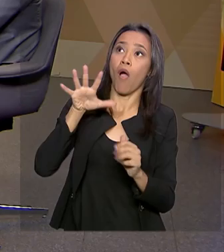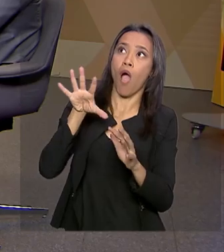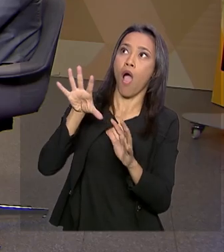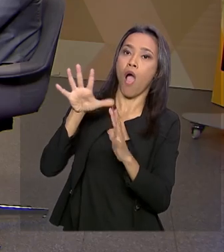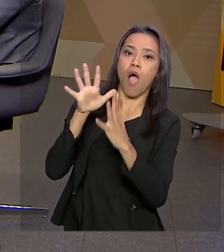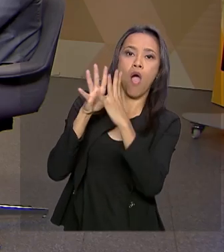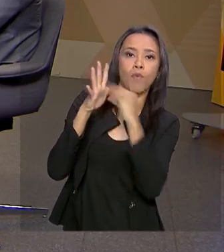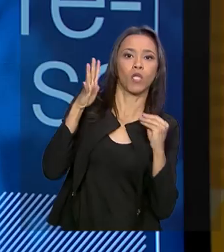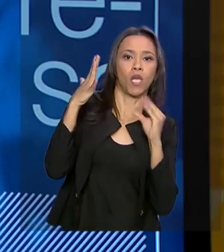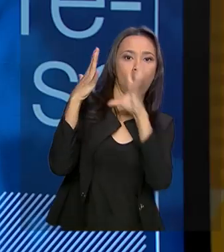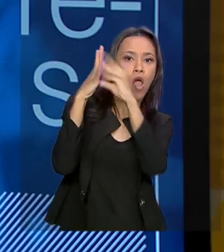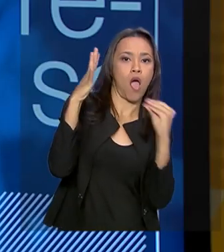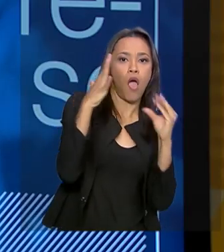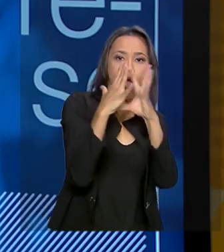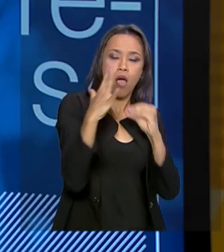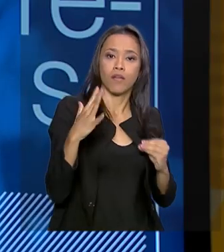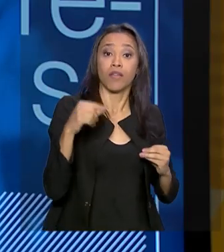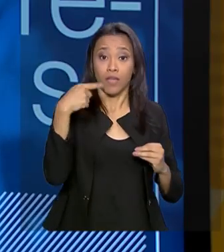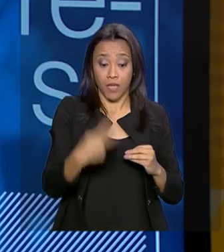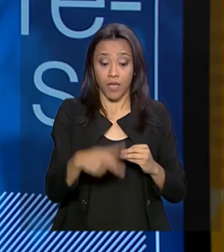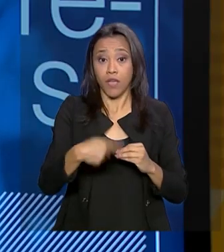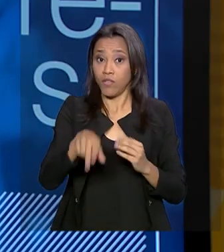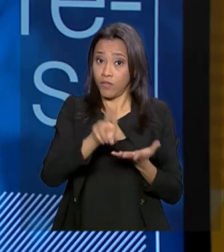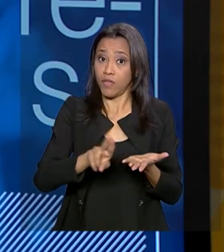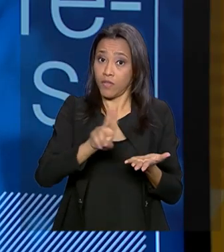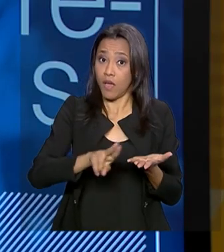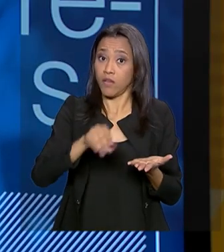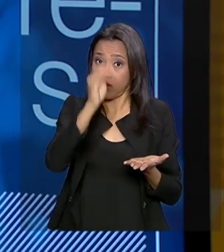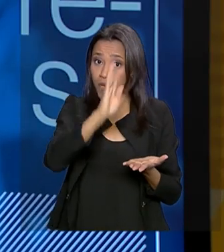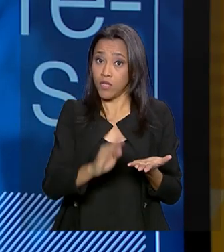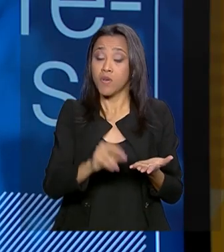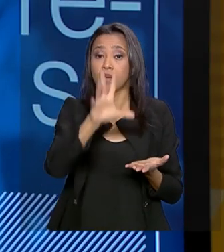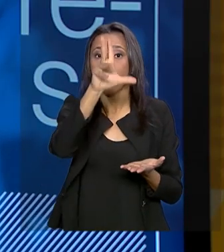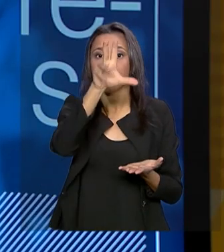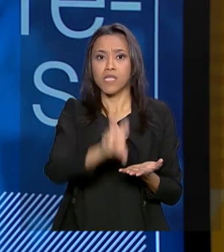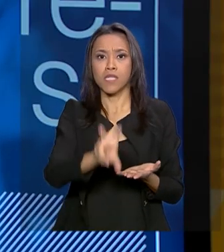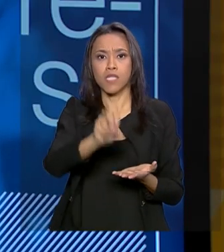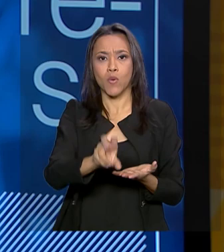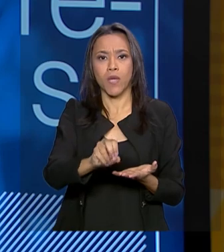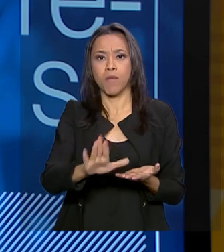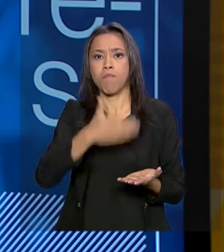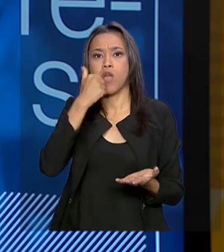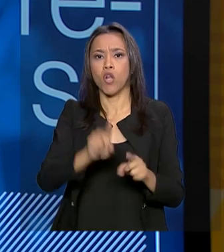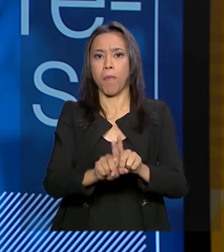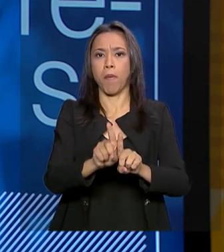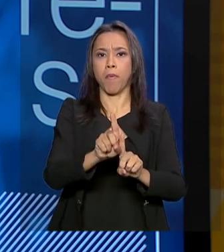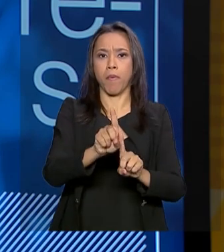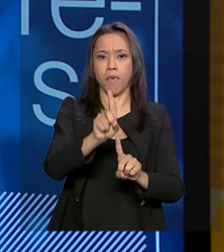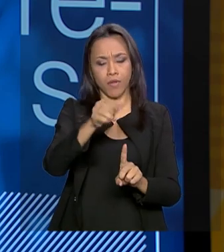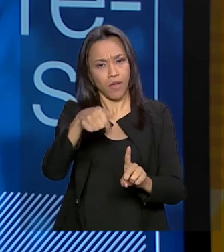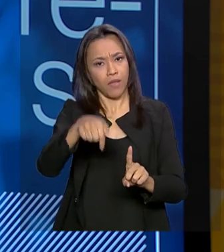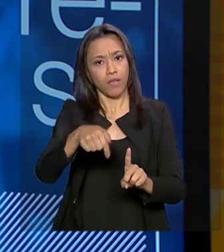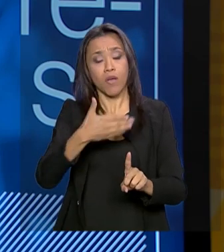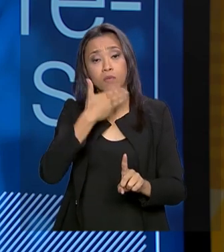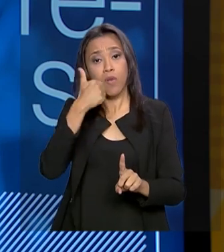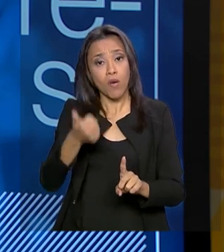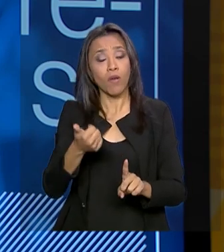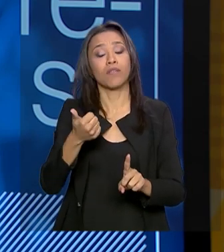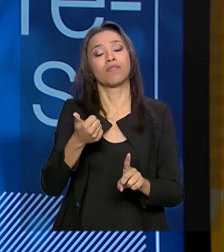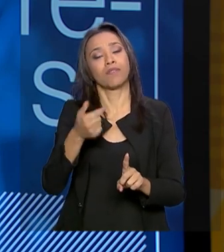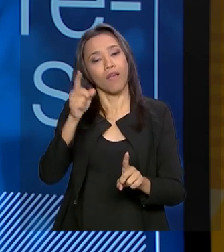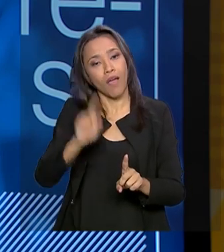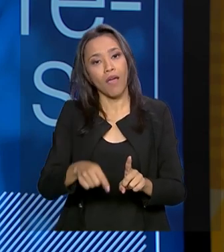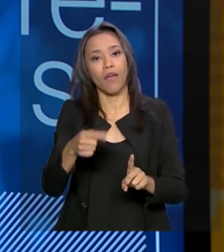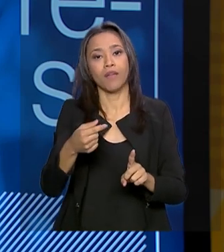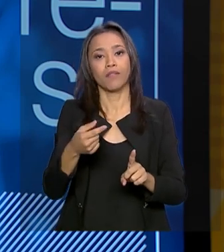as que estão entre as 50 melhores posições no ranking internacional, a maior parte do orçamento público, das universidades públicas, vem